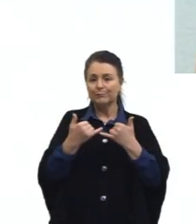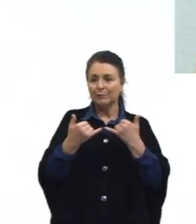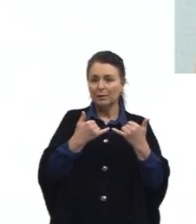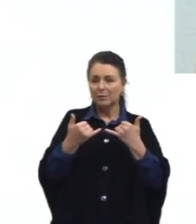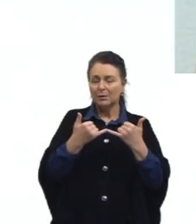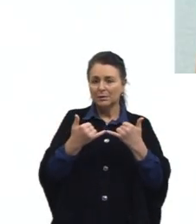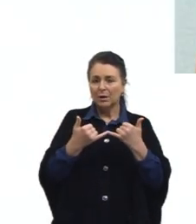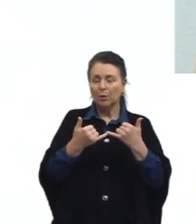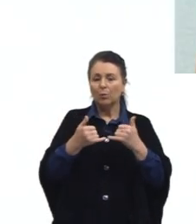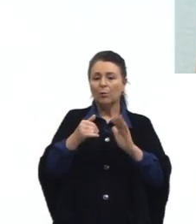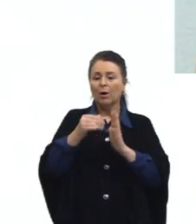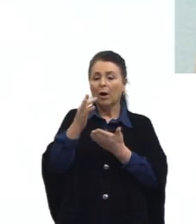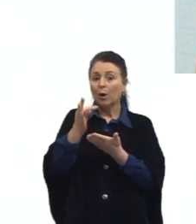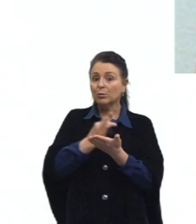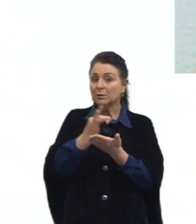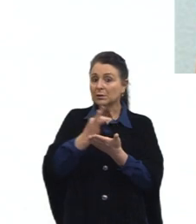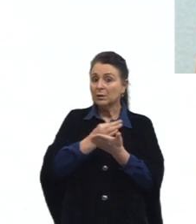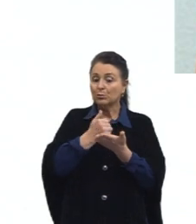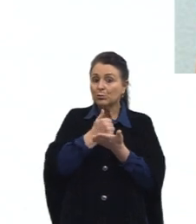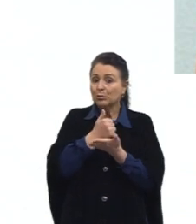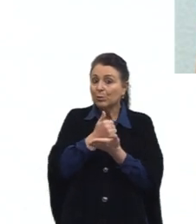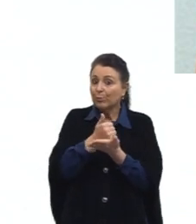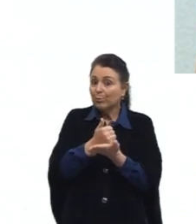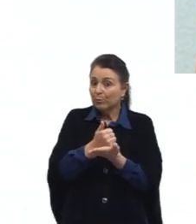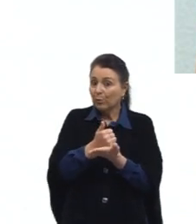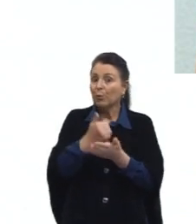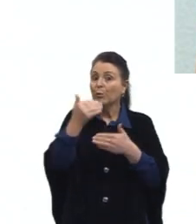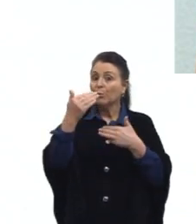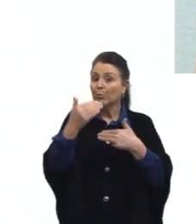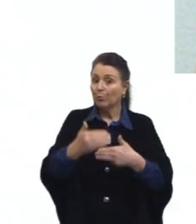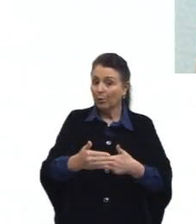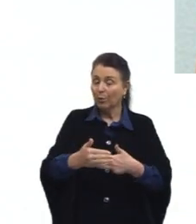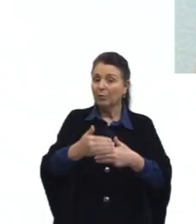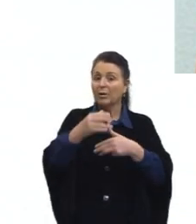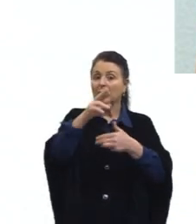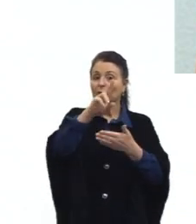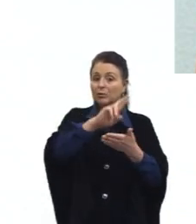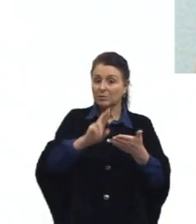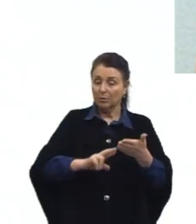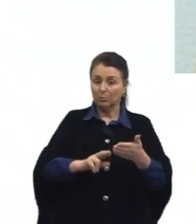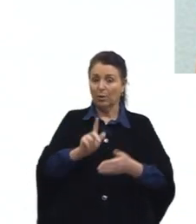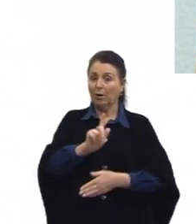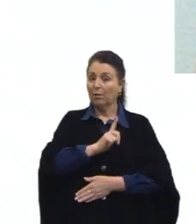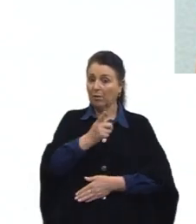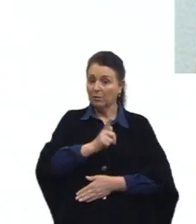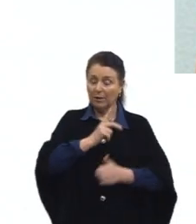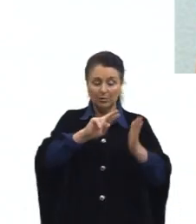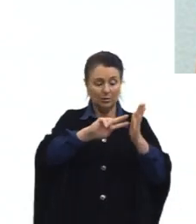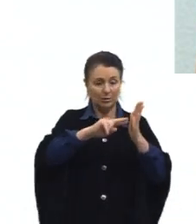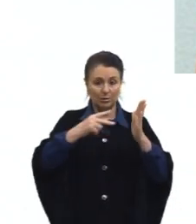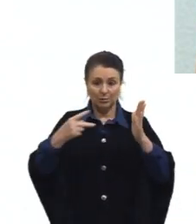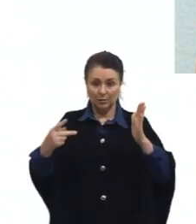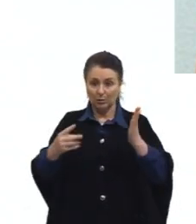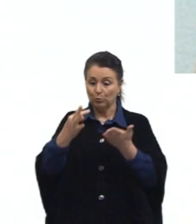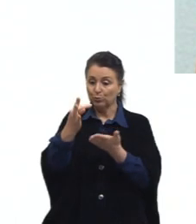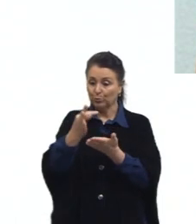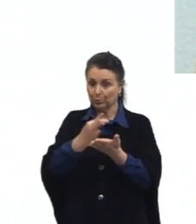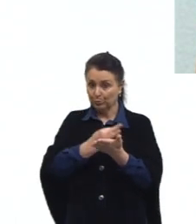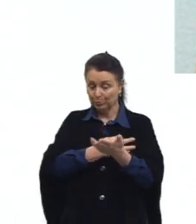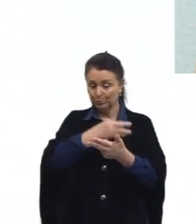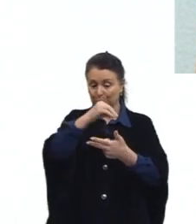textos de apoio lá da redação. Tanto a gramática quanto a interpretação de texto no Enem,